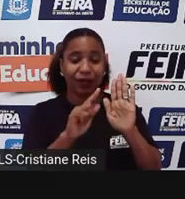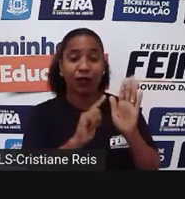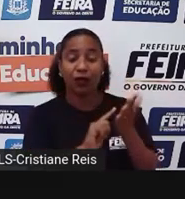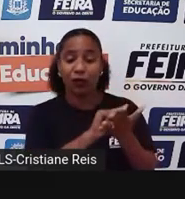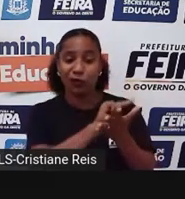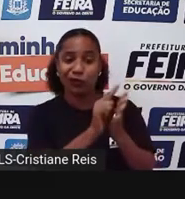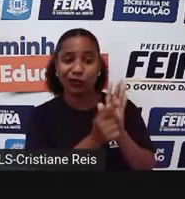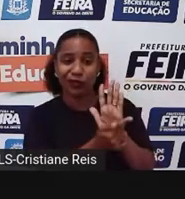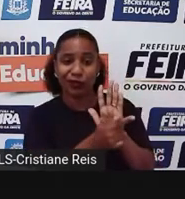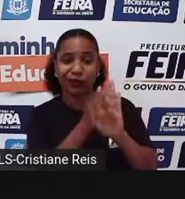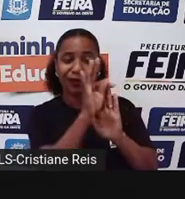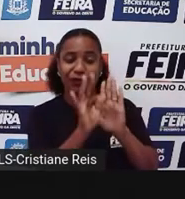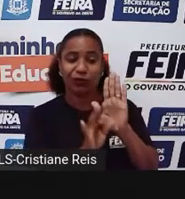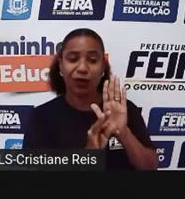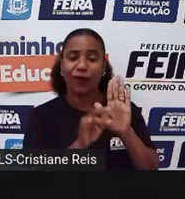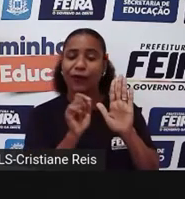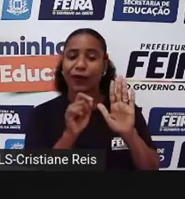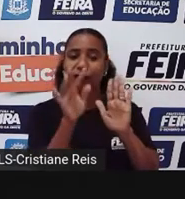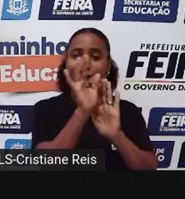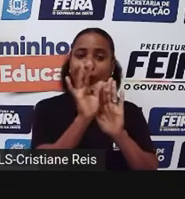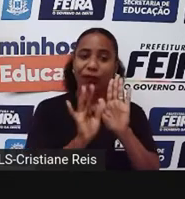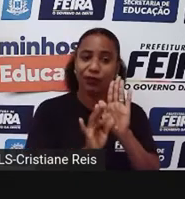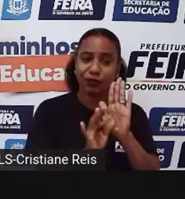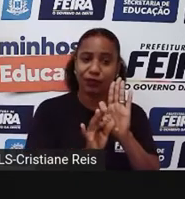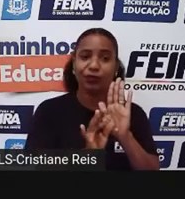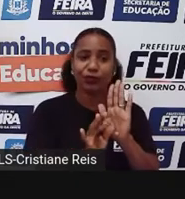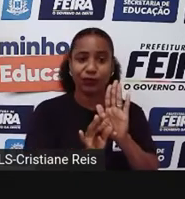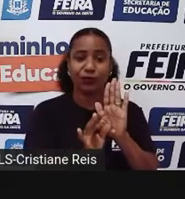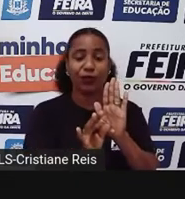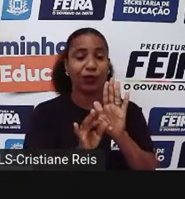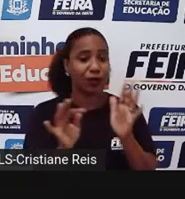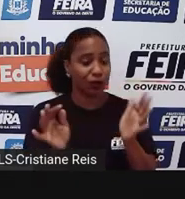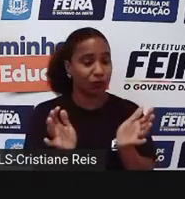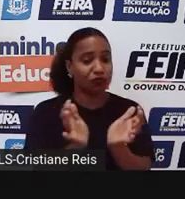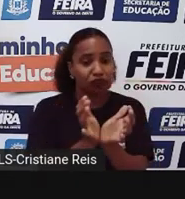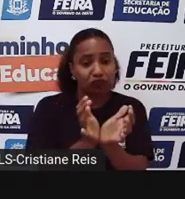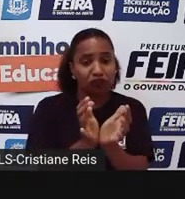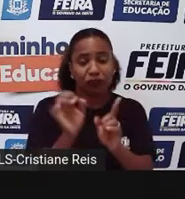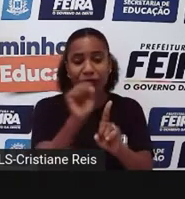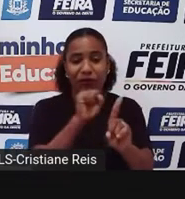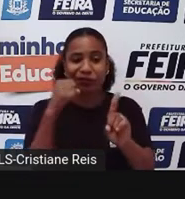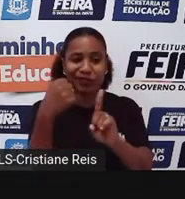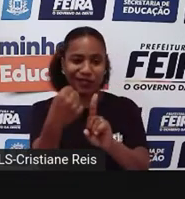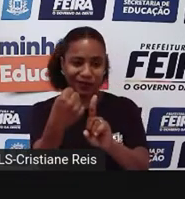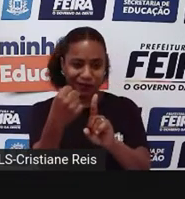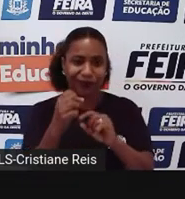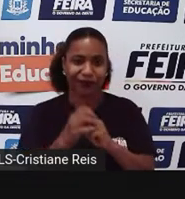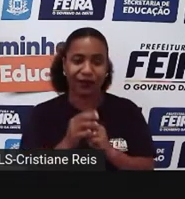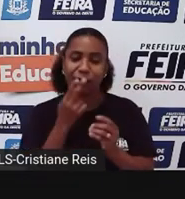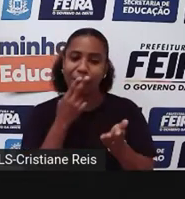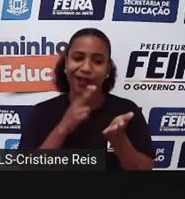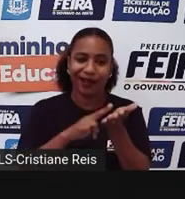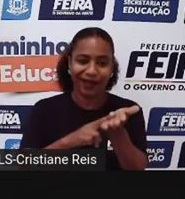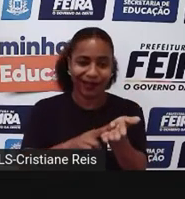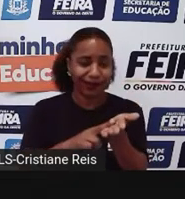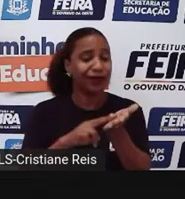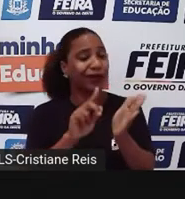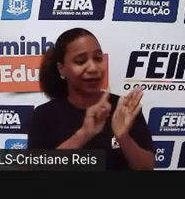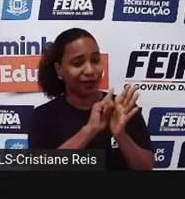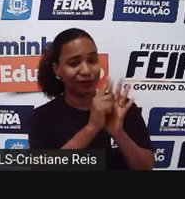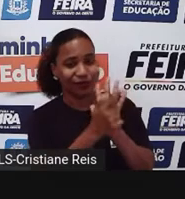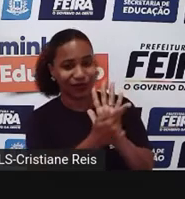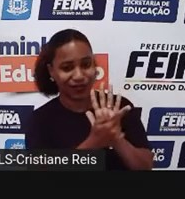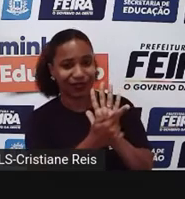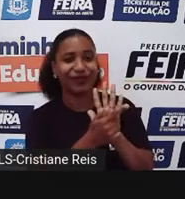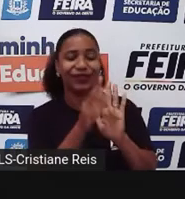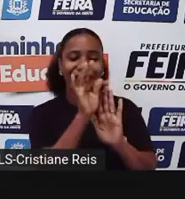texto que atende a uma demanda social. Uma carta é um gênero. Um chat,